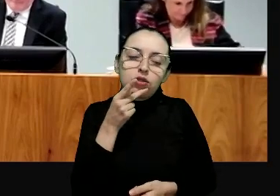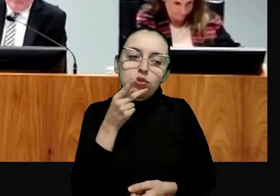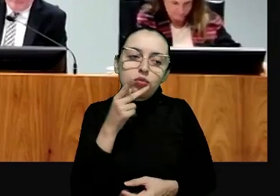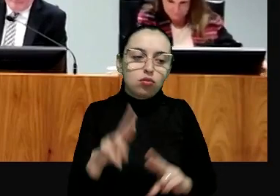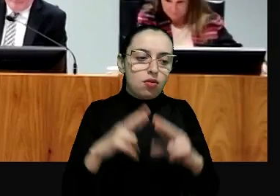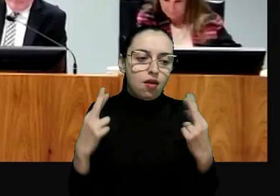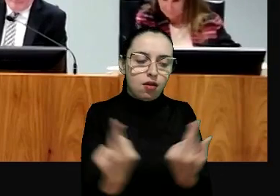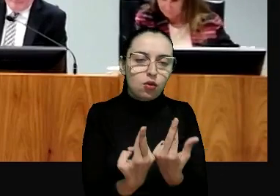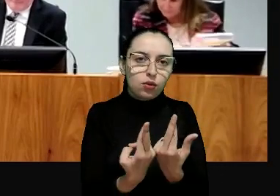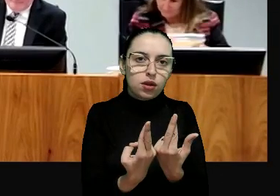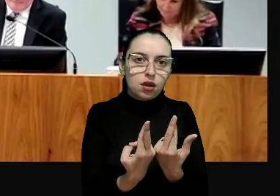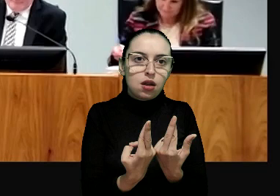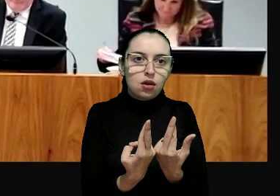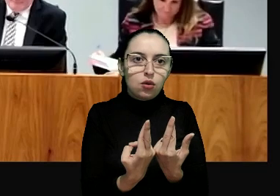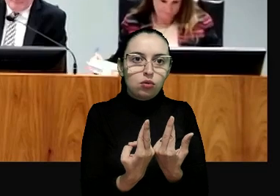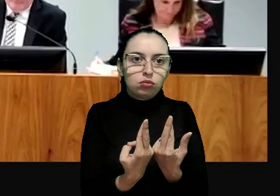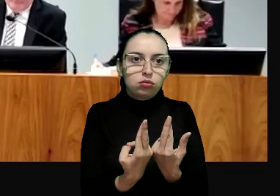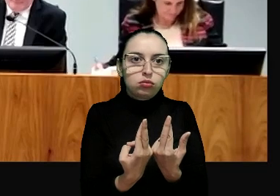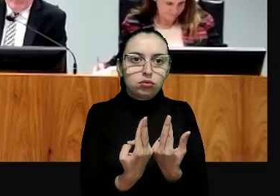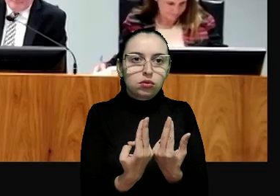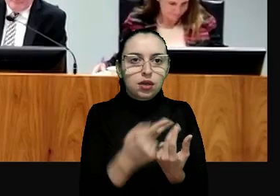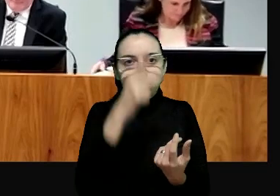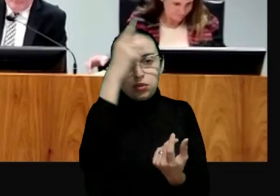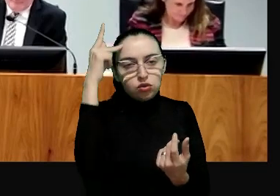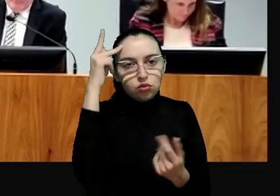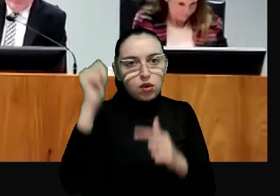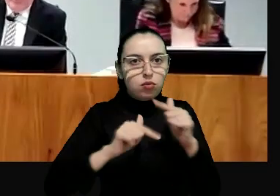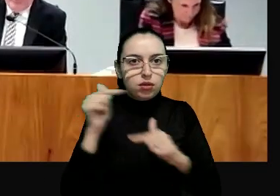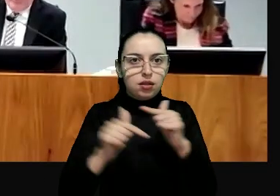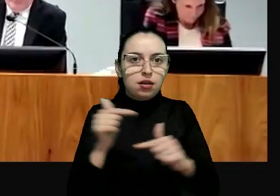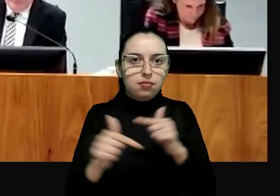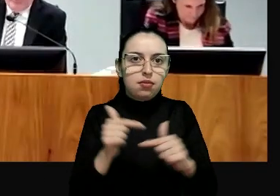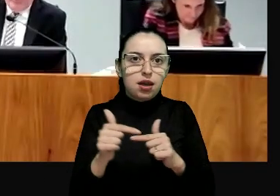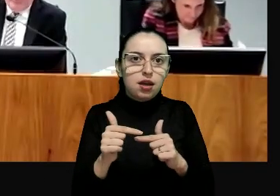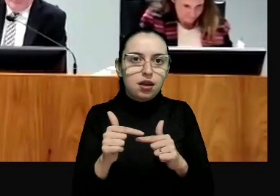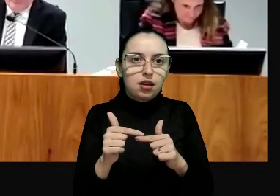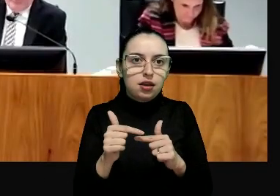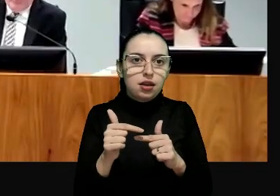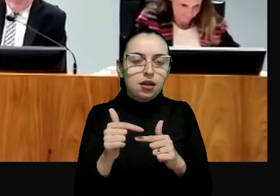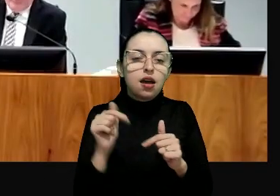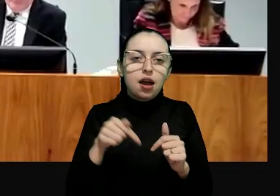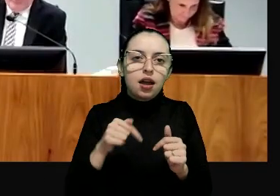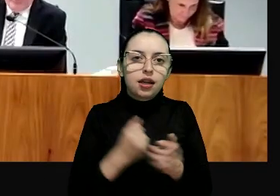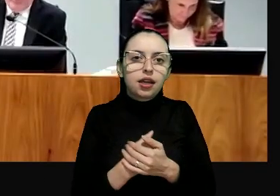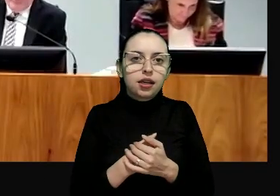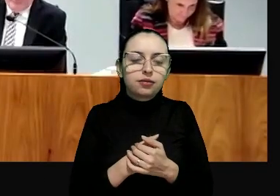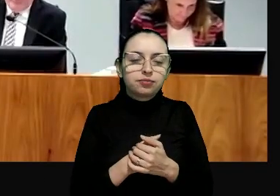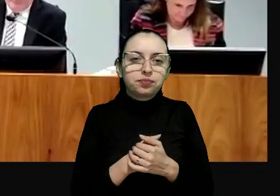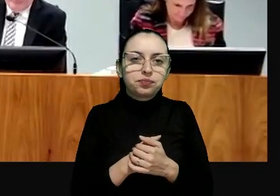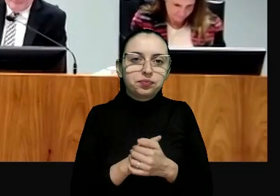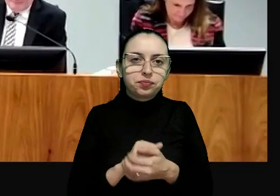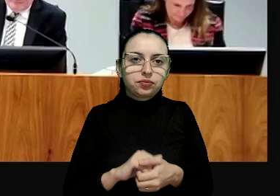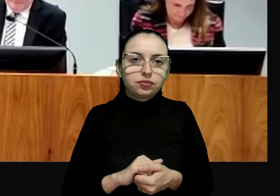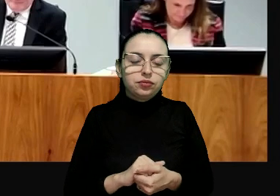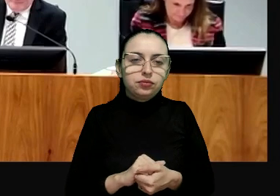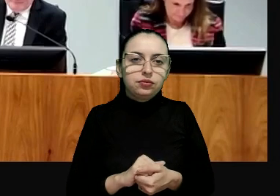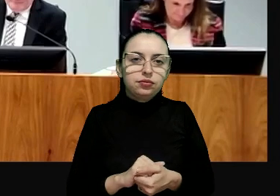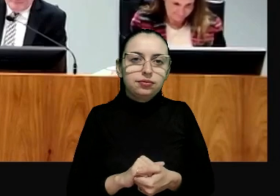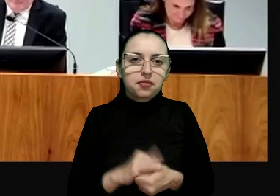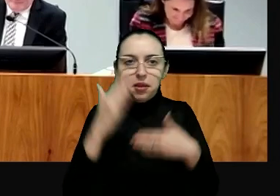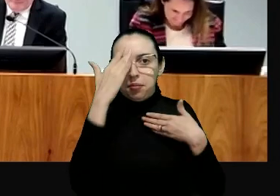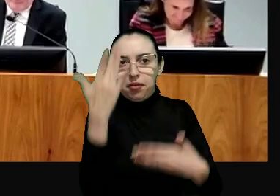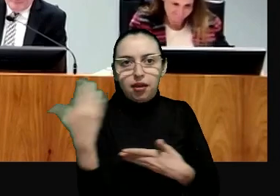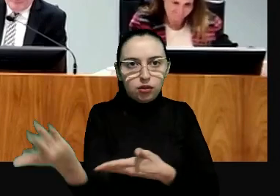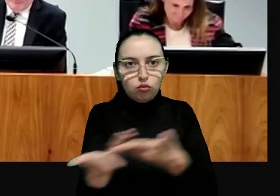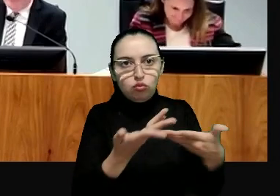pouco na reunião com o pessoal que vai trabalhar na aqui na inspeção carpe diem a